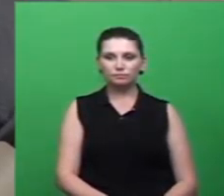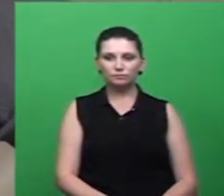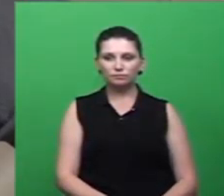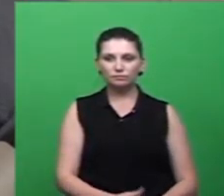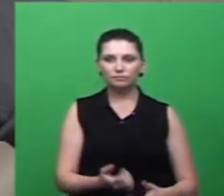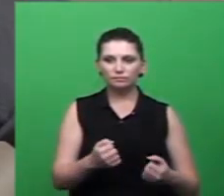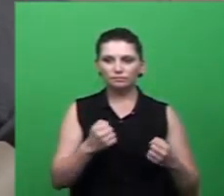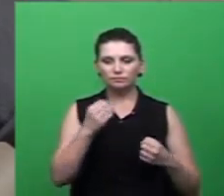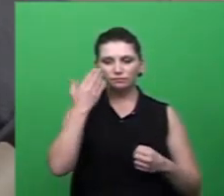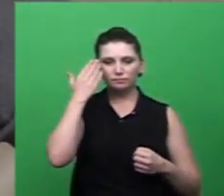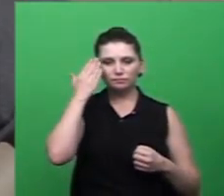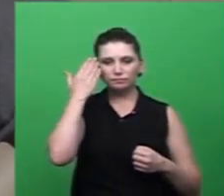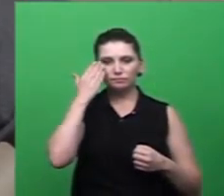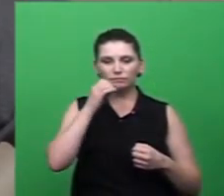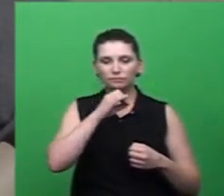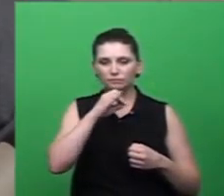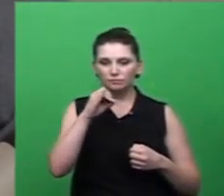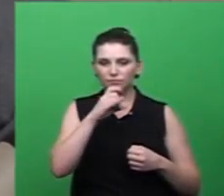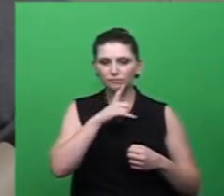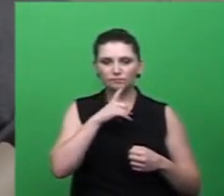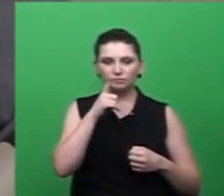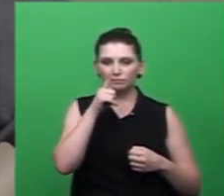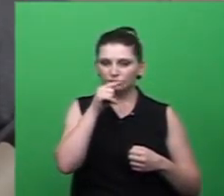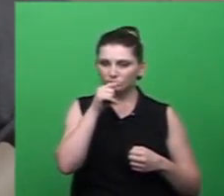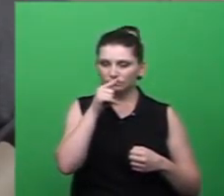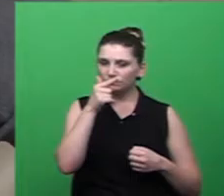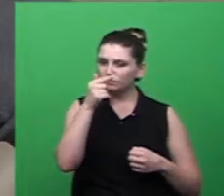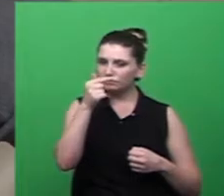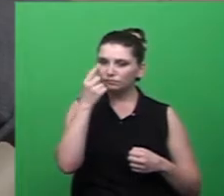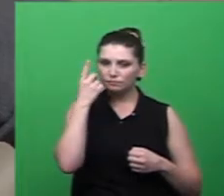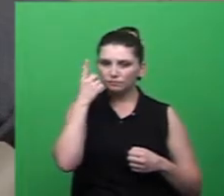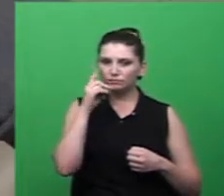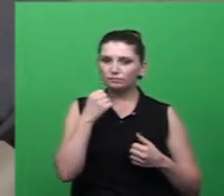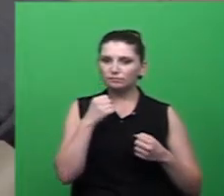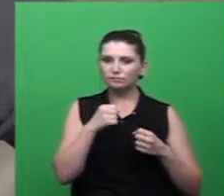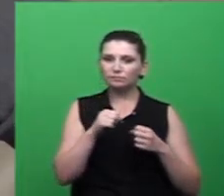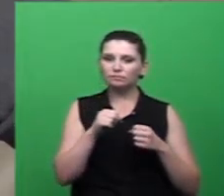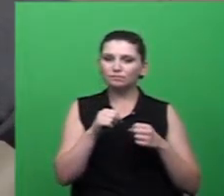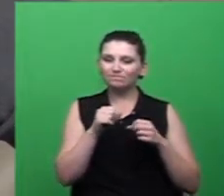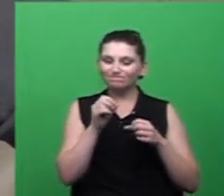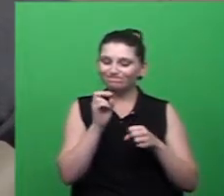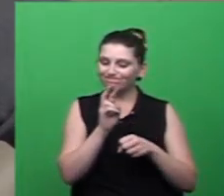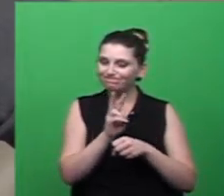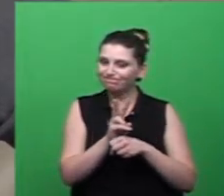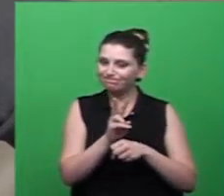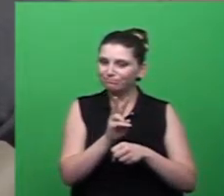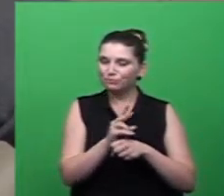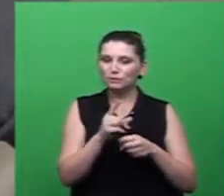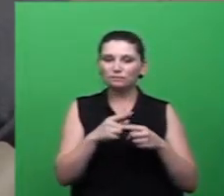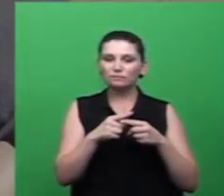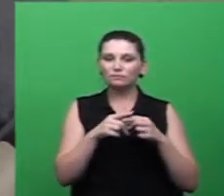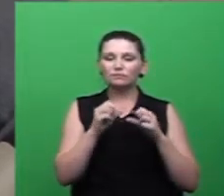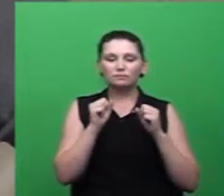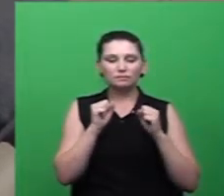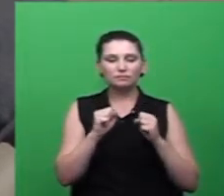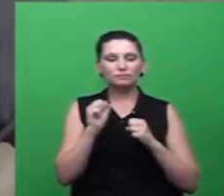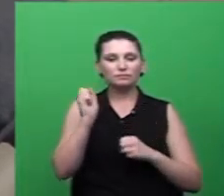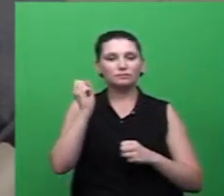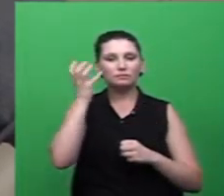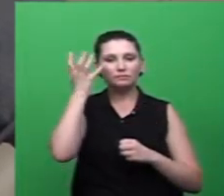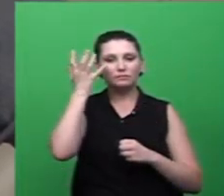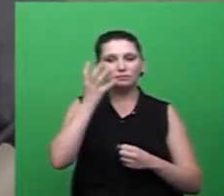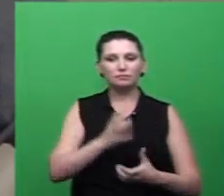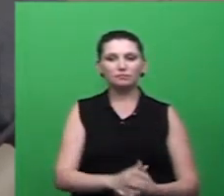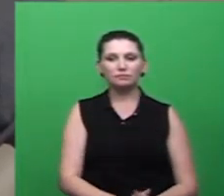dentro de sete dias, como poças d'água ou outras coisas assim, ou que fossem avaliadas dentro